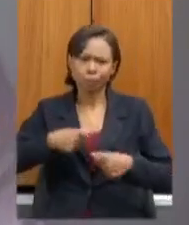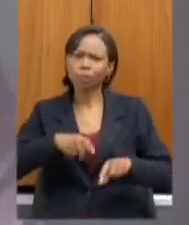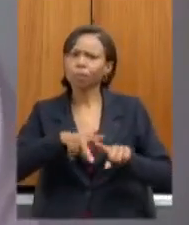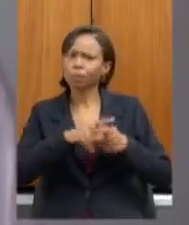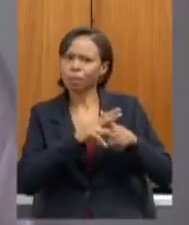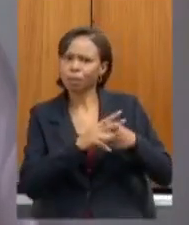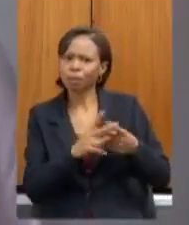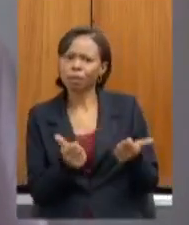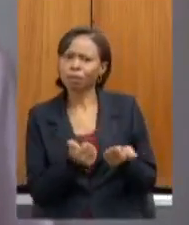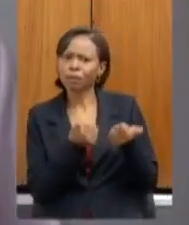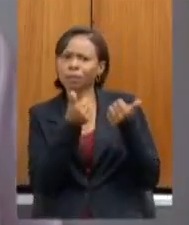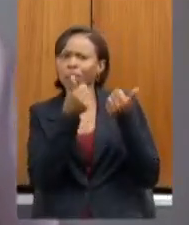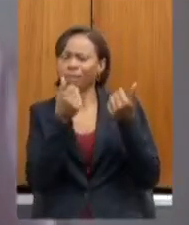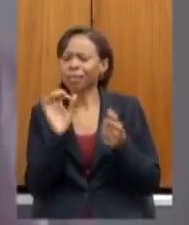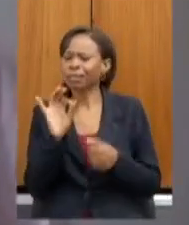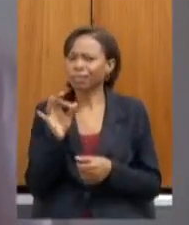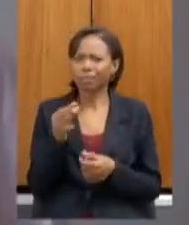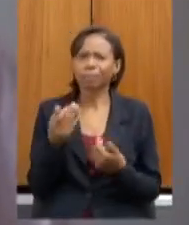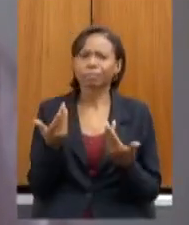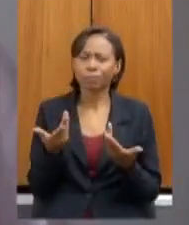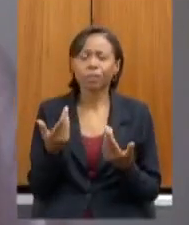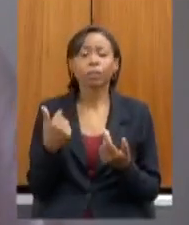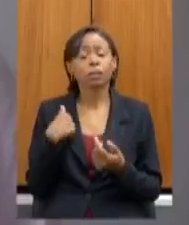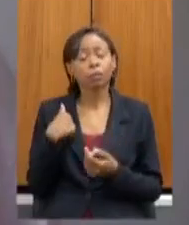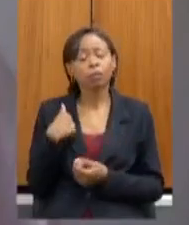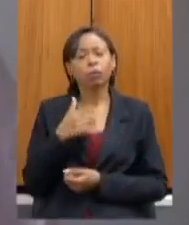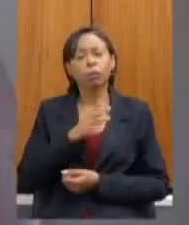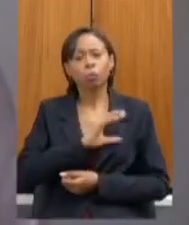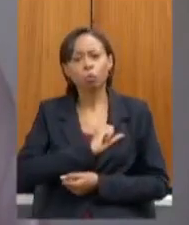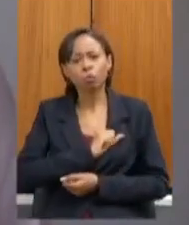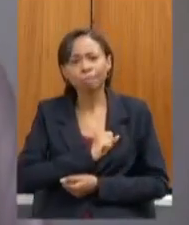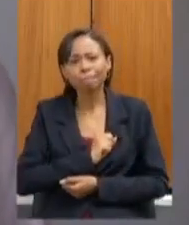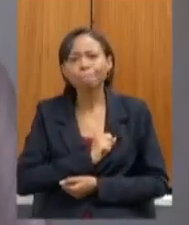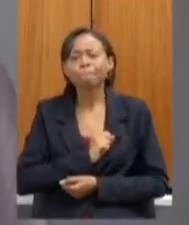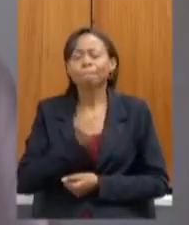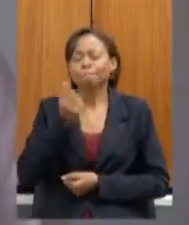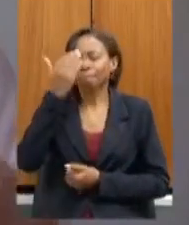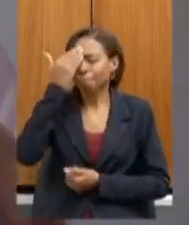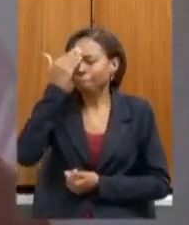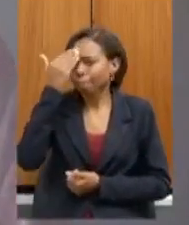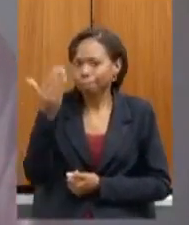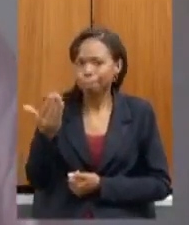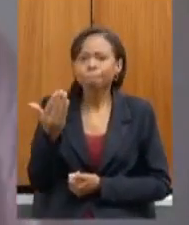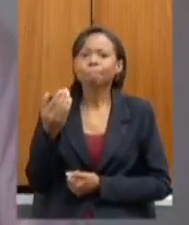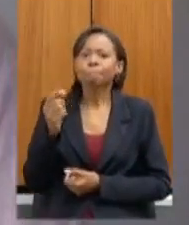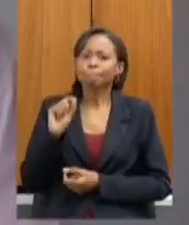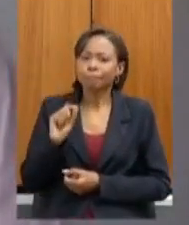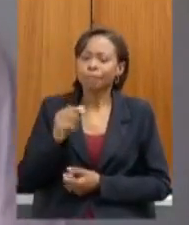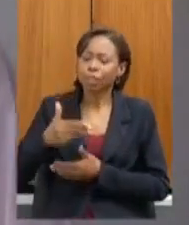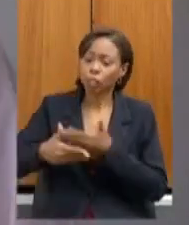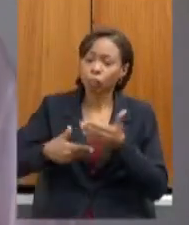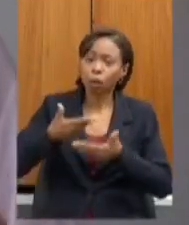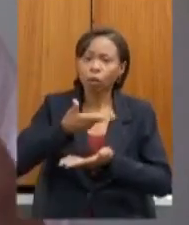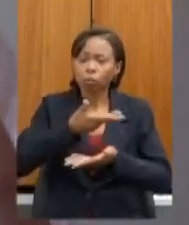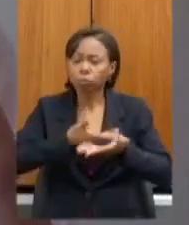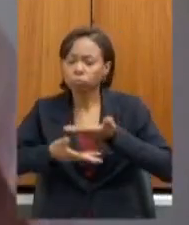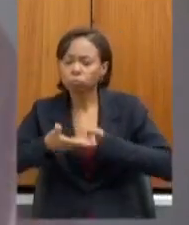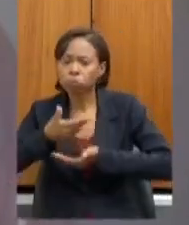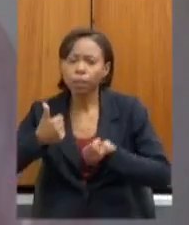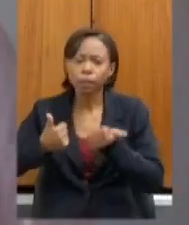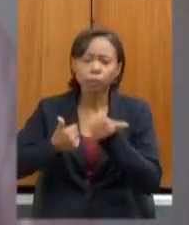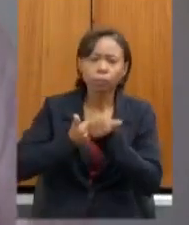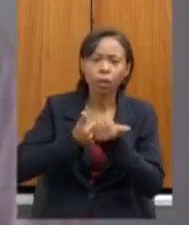esse processo então assim o que eu prezo muito e que eu agradeço muito é esse processo contributivo de